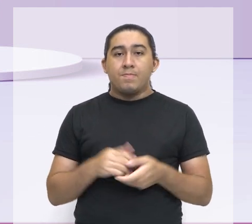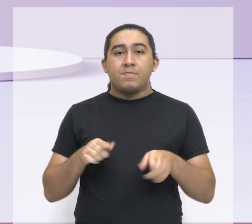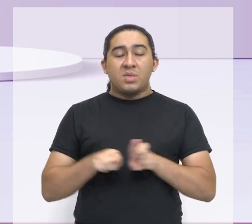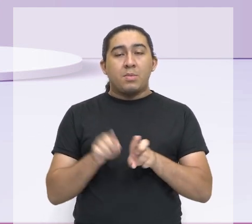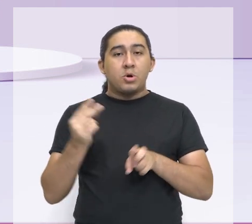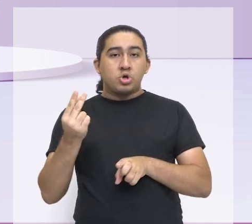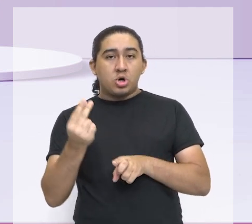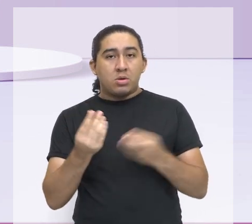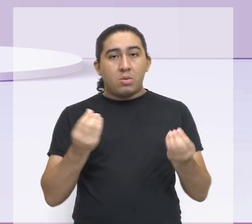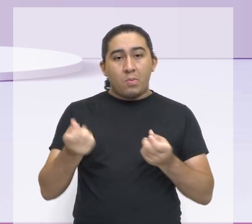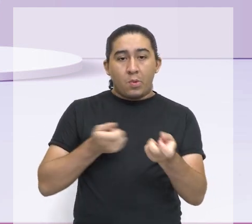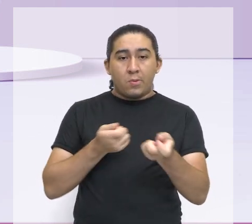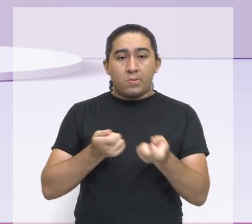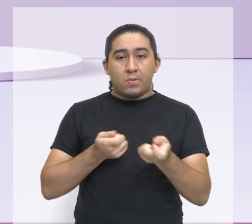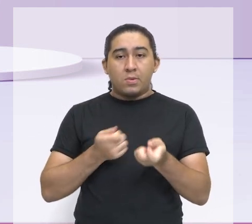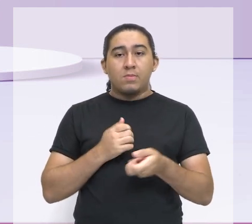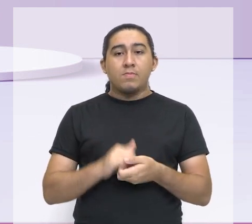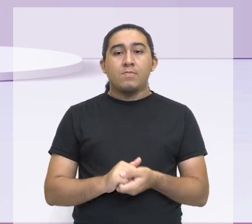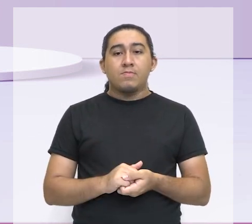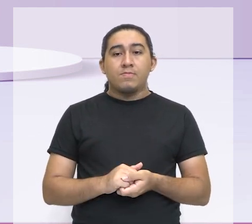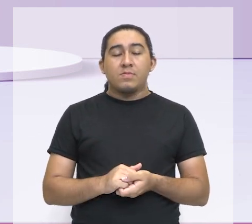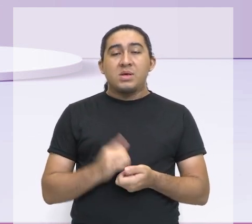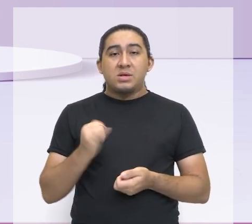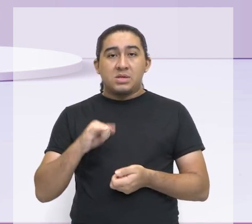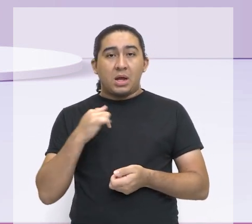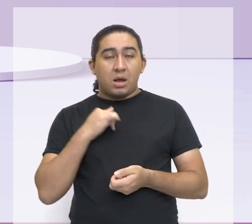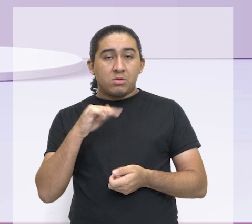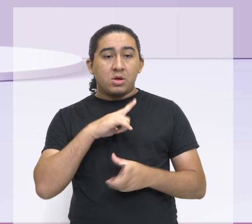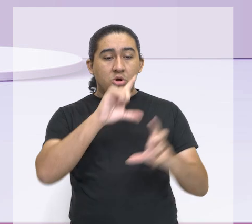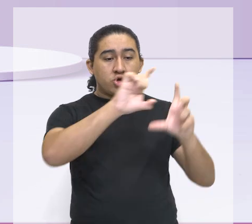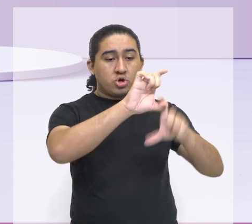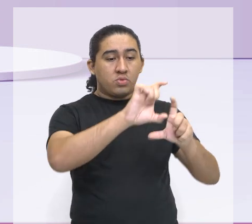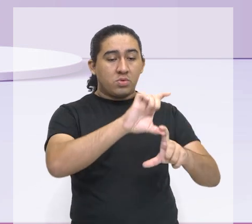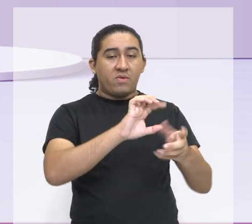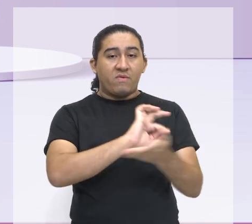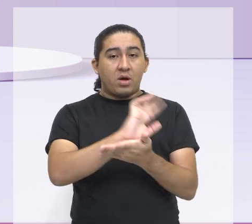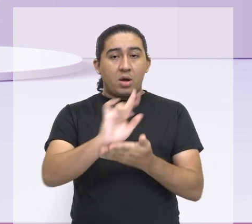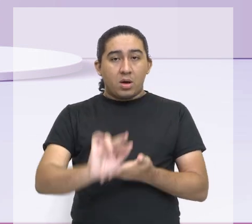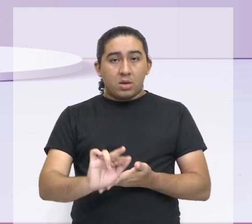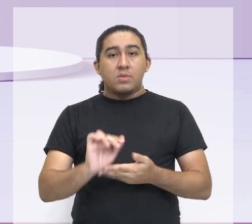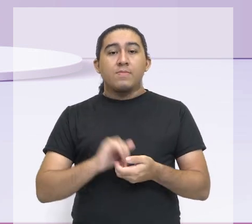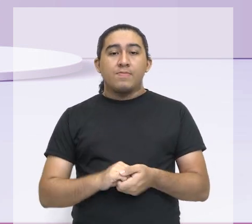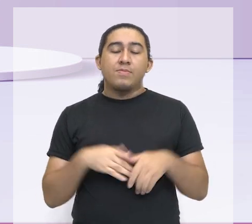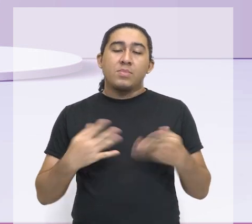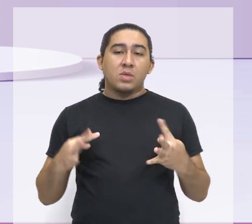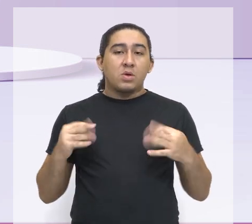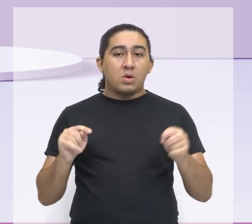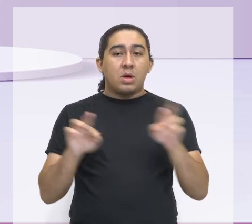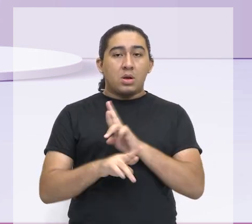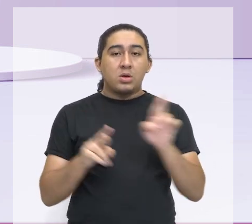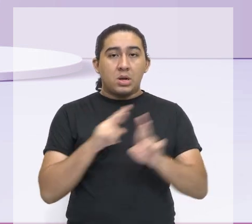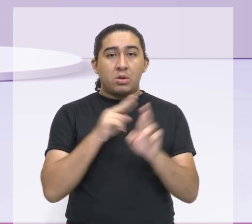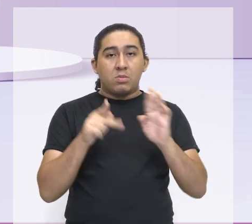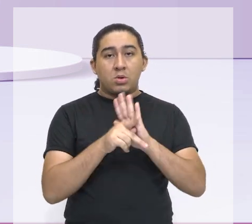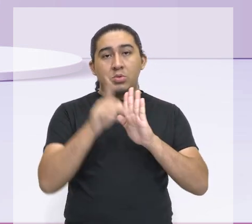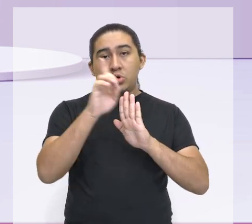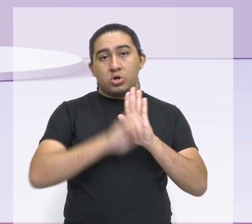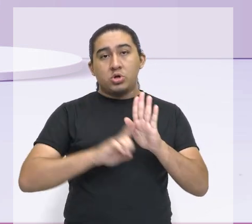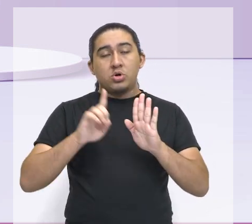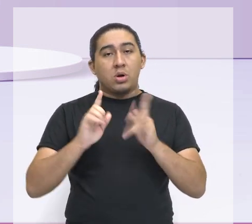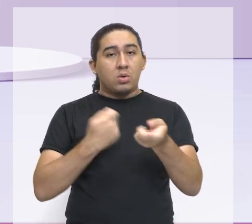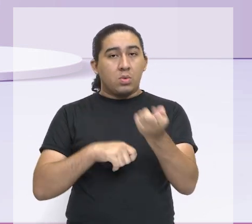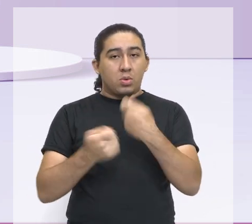meu dinheiro, se eu sou uma pessoa endividada. Então, está tudo ligado com os direitos econômicos.